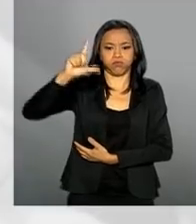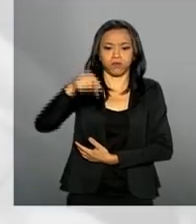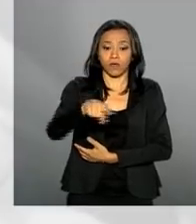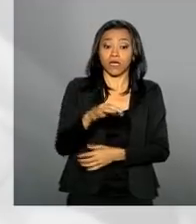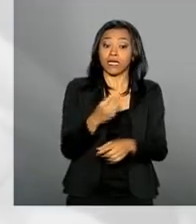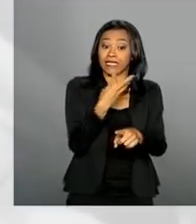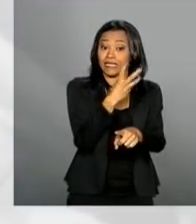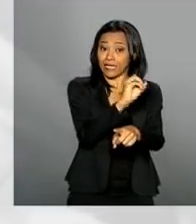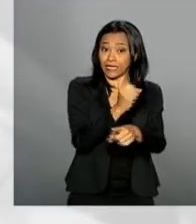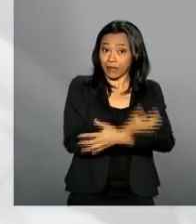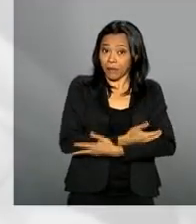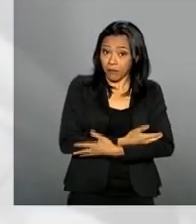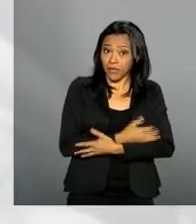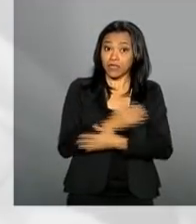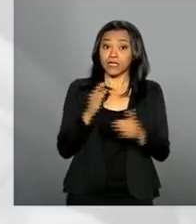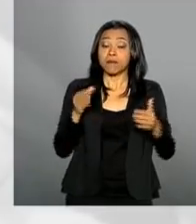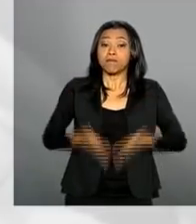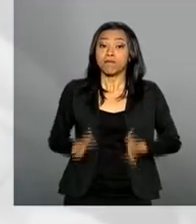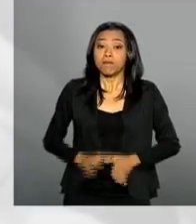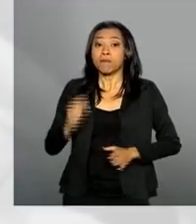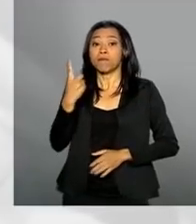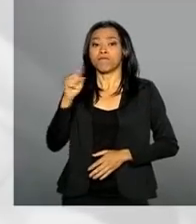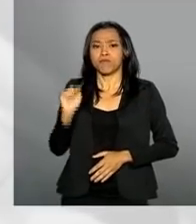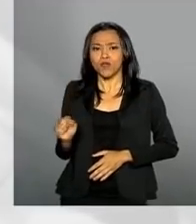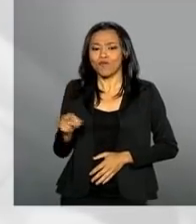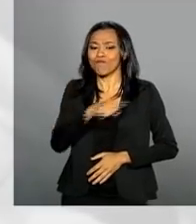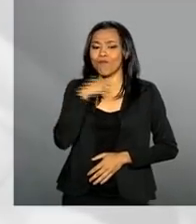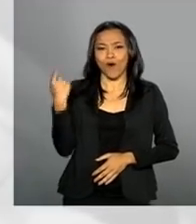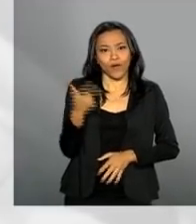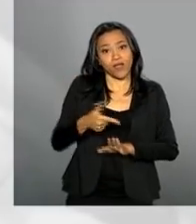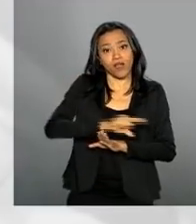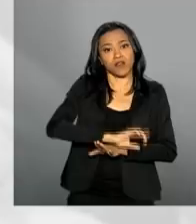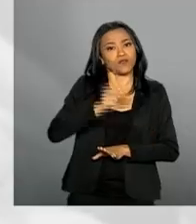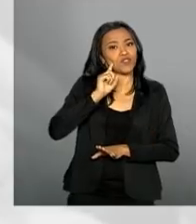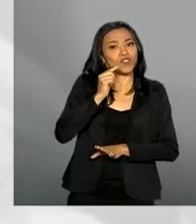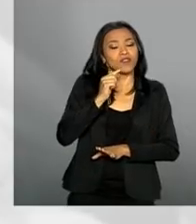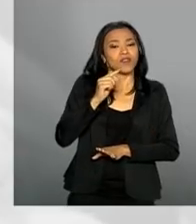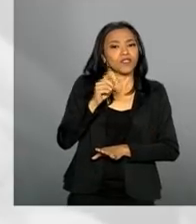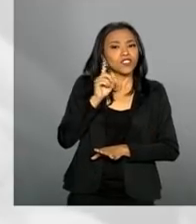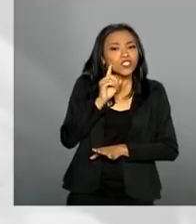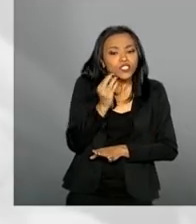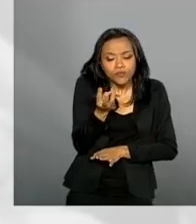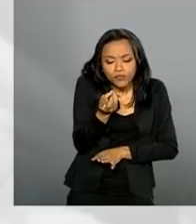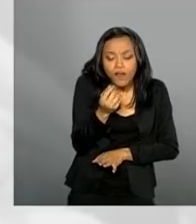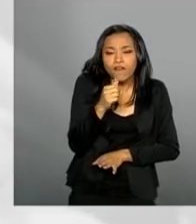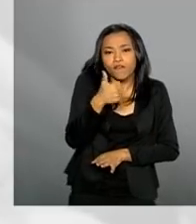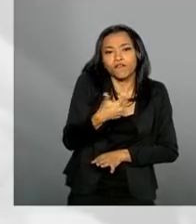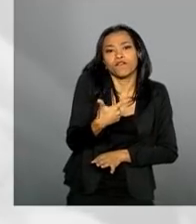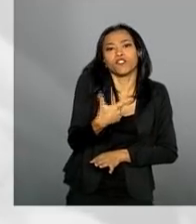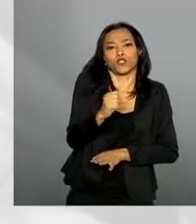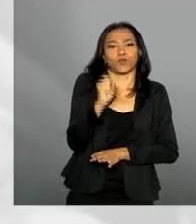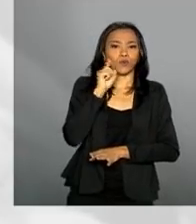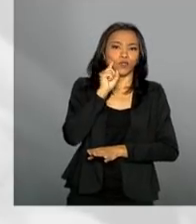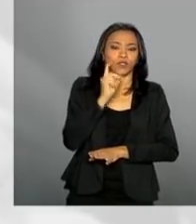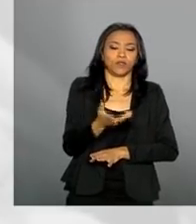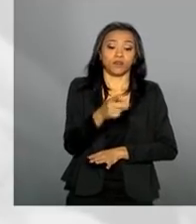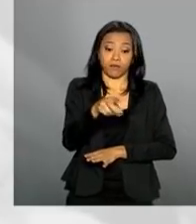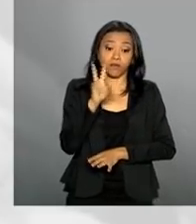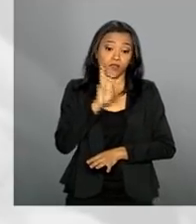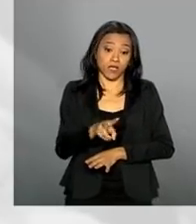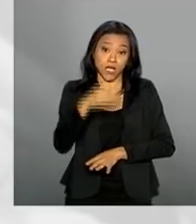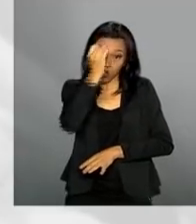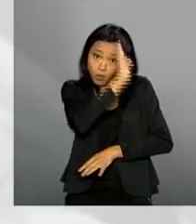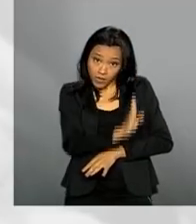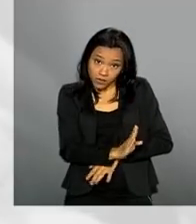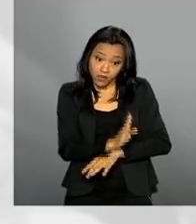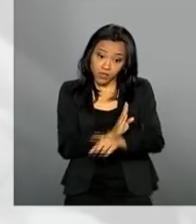mil nascidos vivos morrem antes dos 28 dias de vida, segundo dados do Programa Nacional de Pediatria. Para se ter uma ideia, no